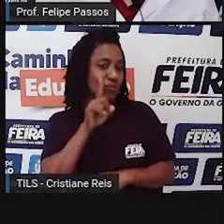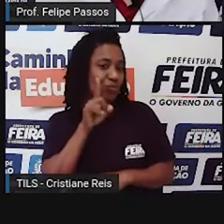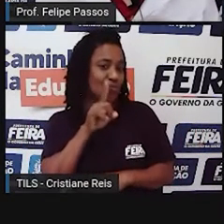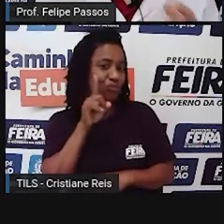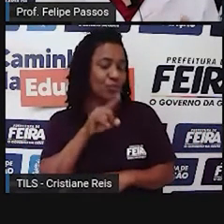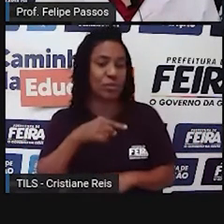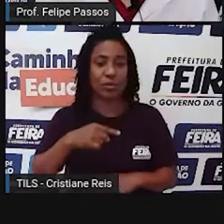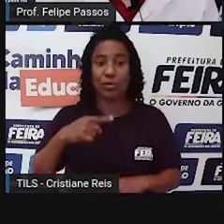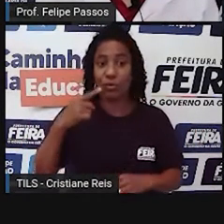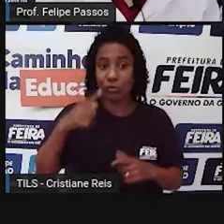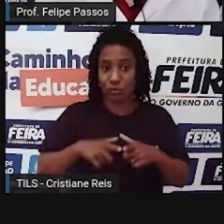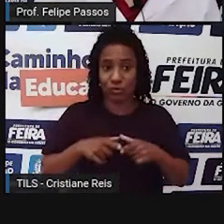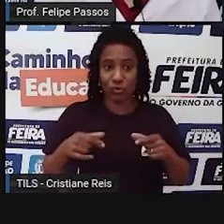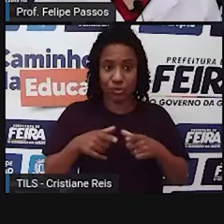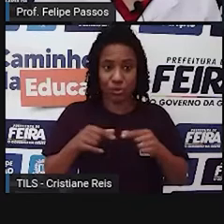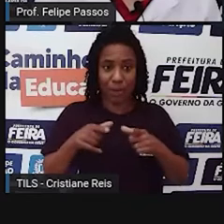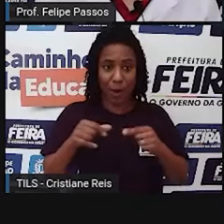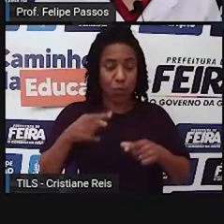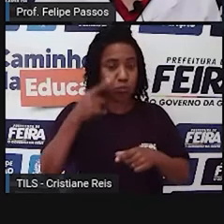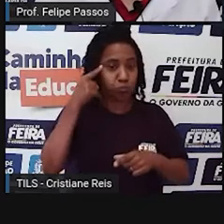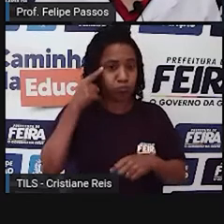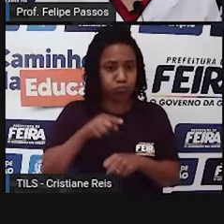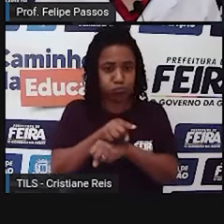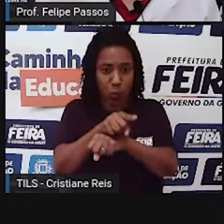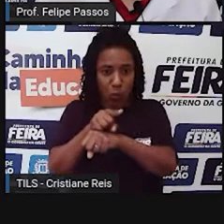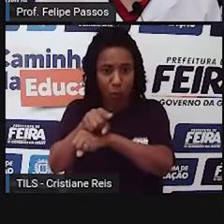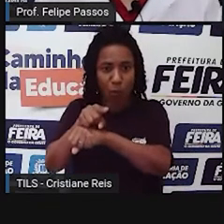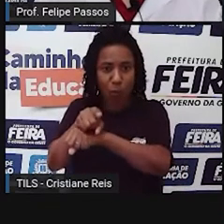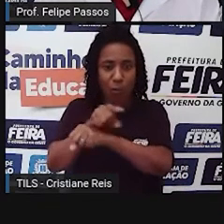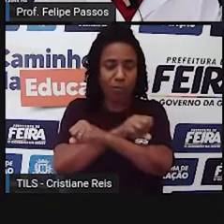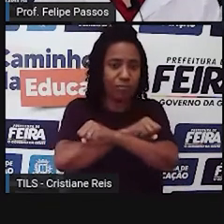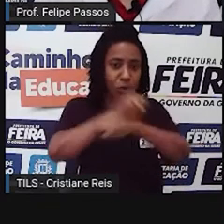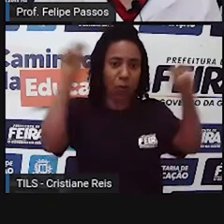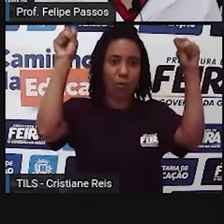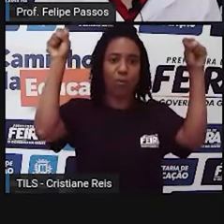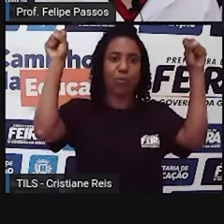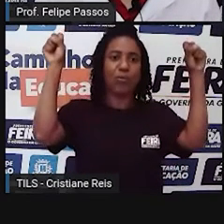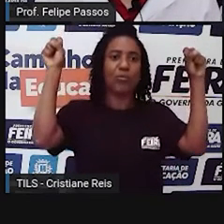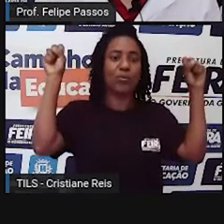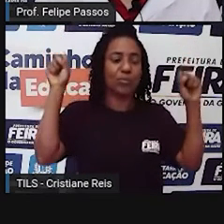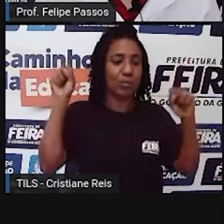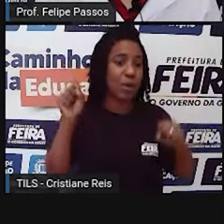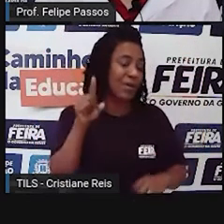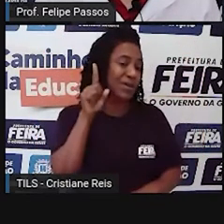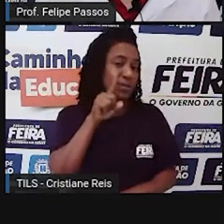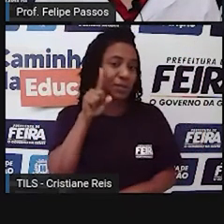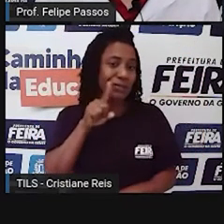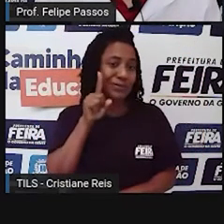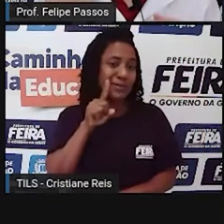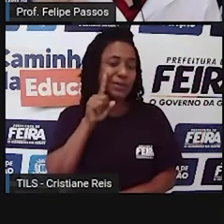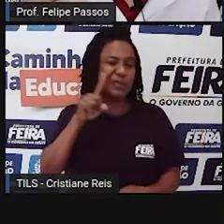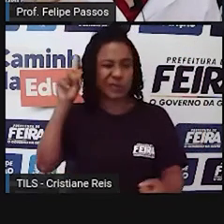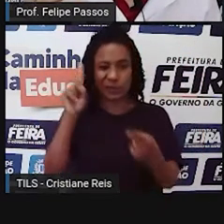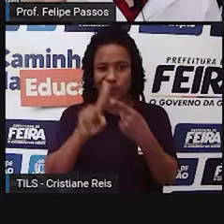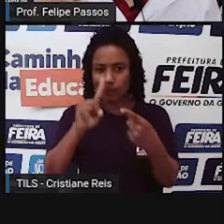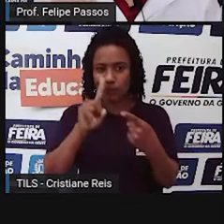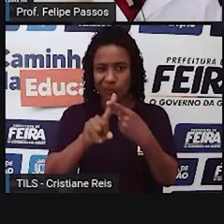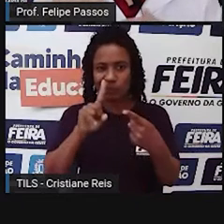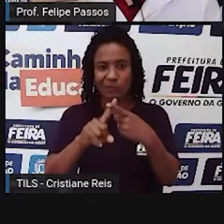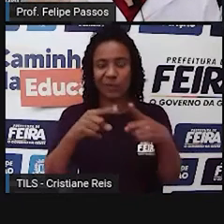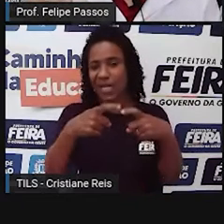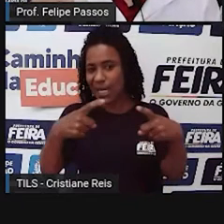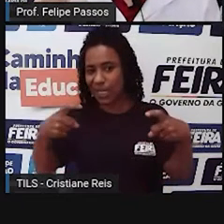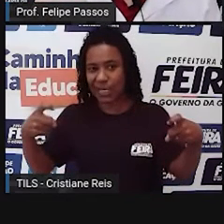-se até que a guerra já tinha acabado, mas os Estados Unidos quis botar um ponto final na guerra por cima,